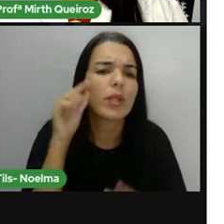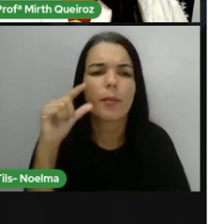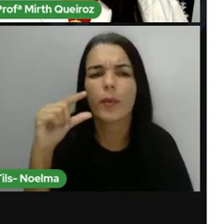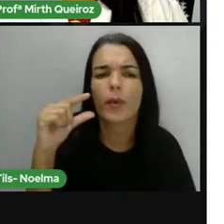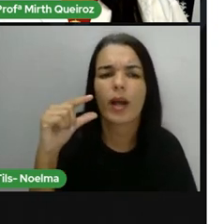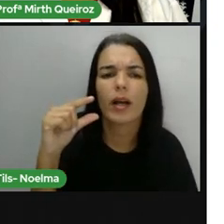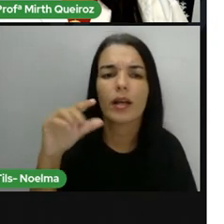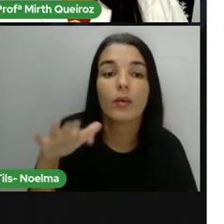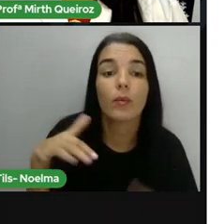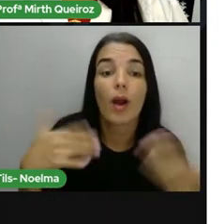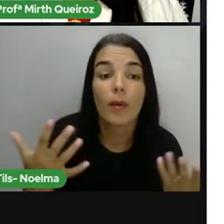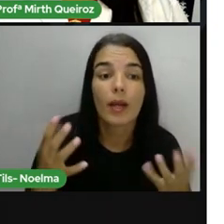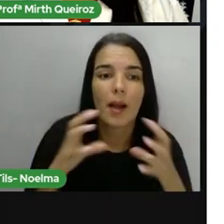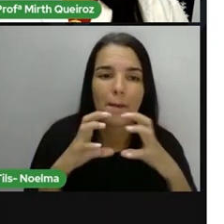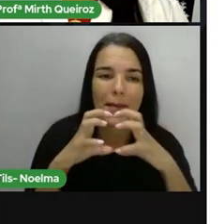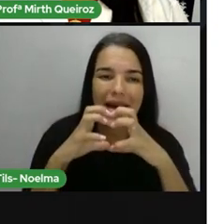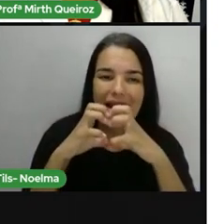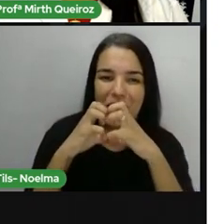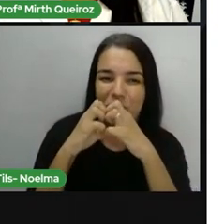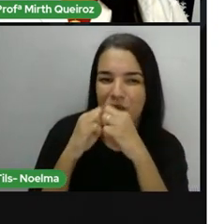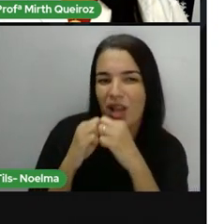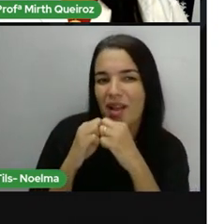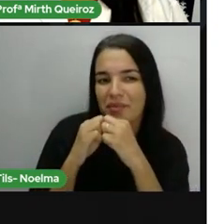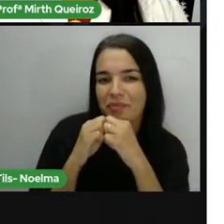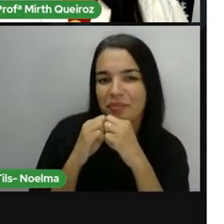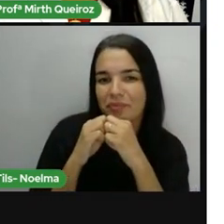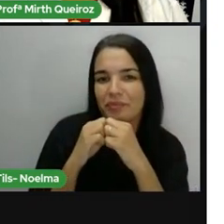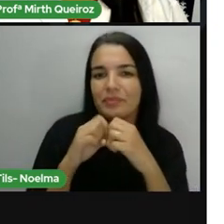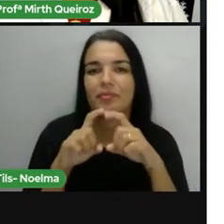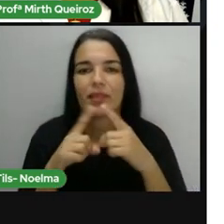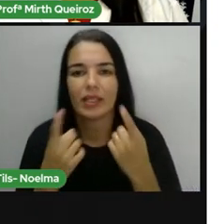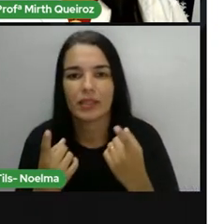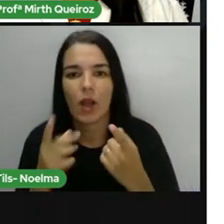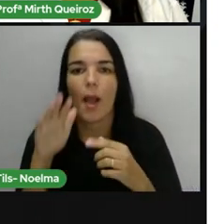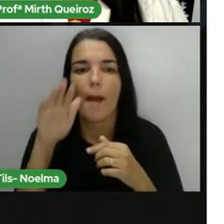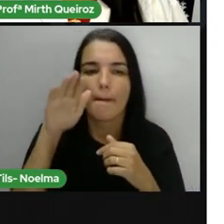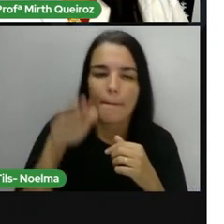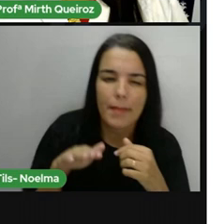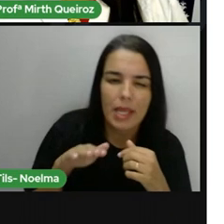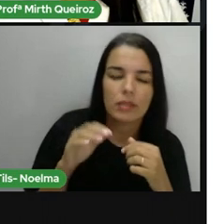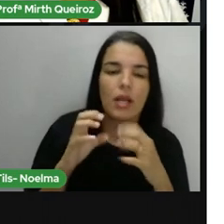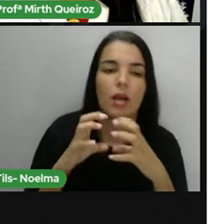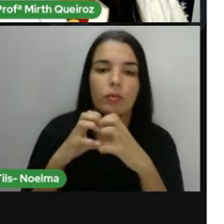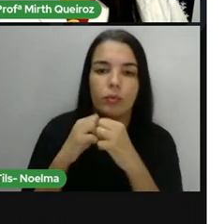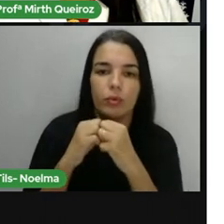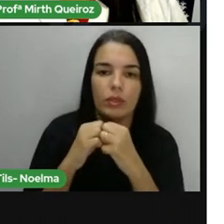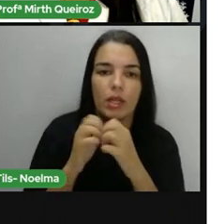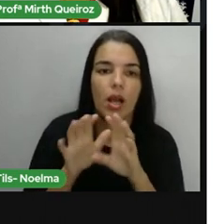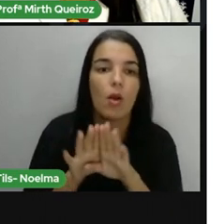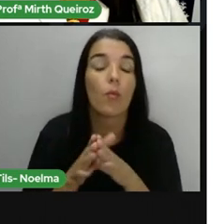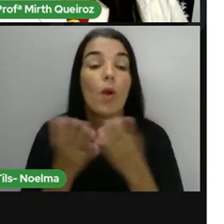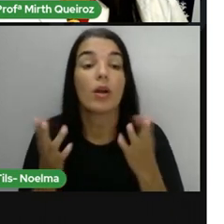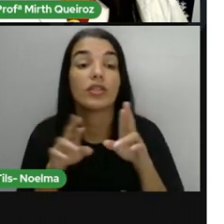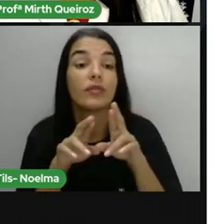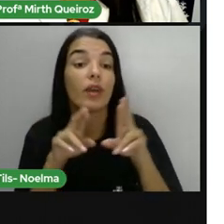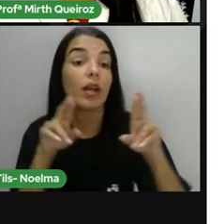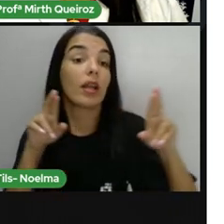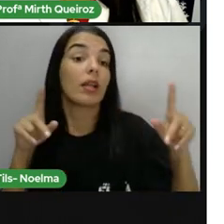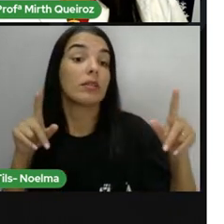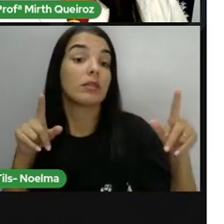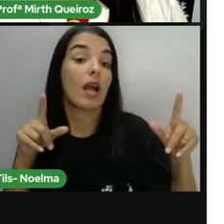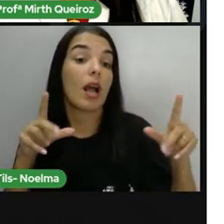É o maracujá, esse de amarelo, né? Qual a diferença do percentual de